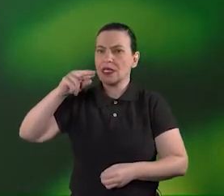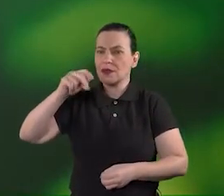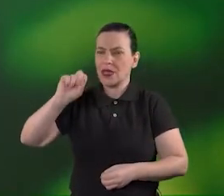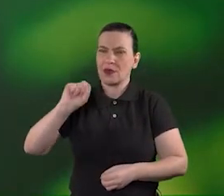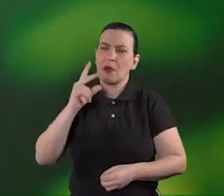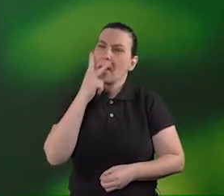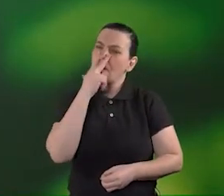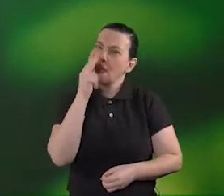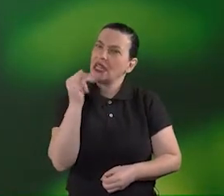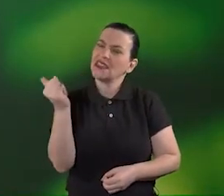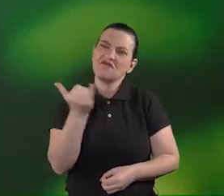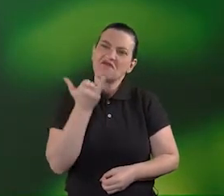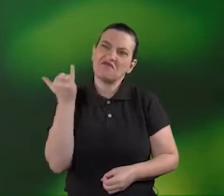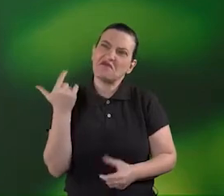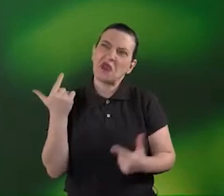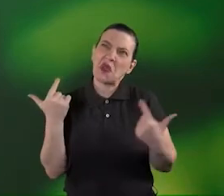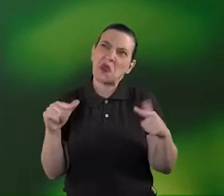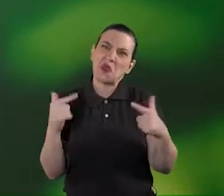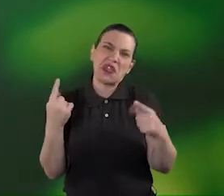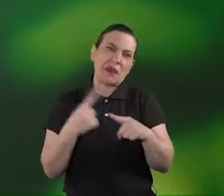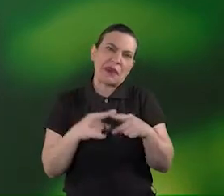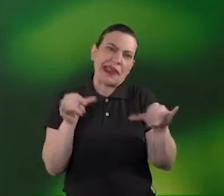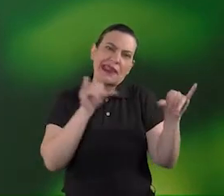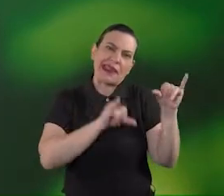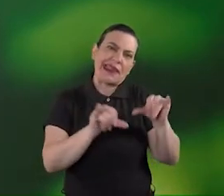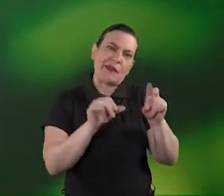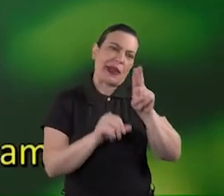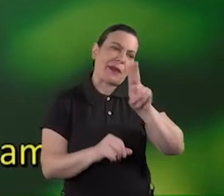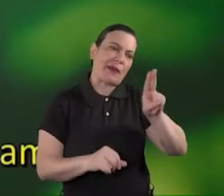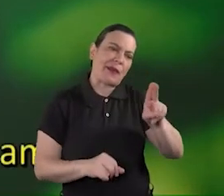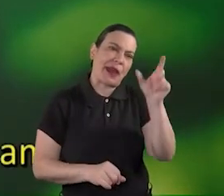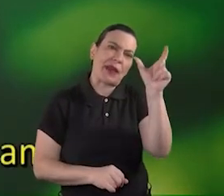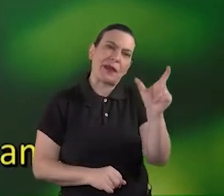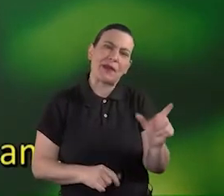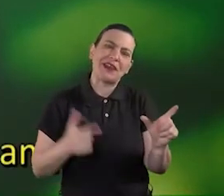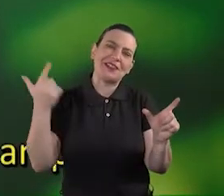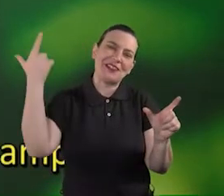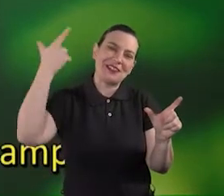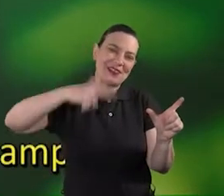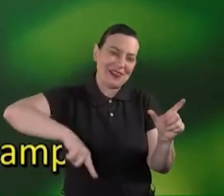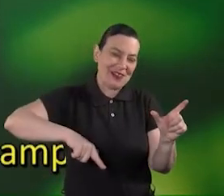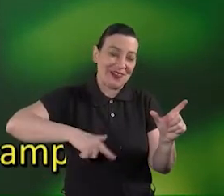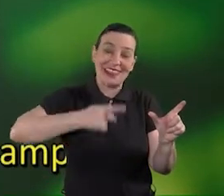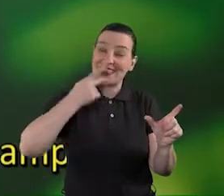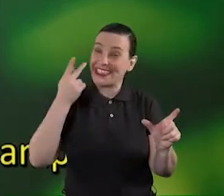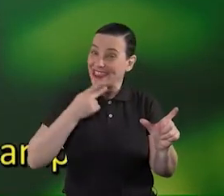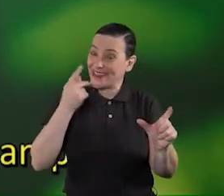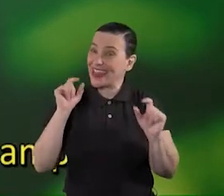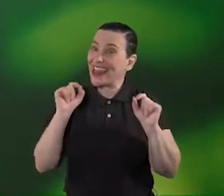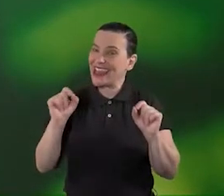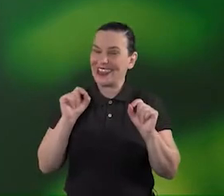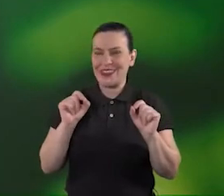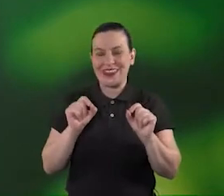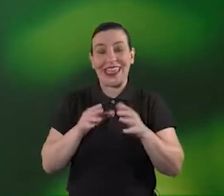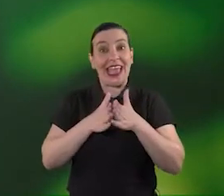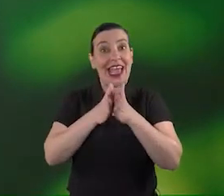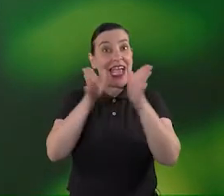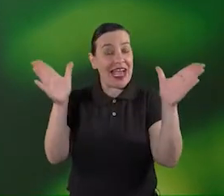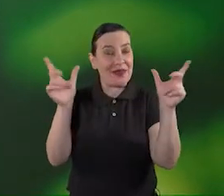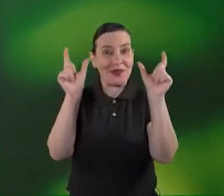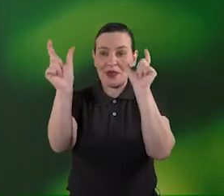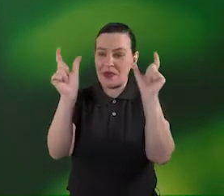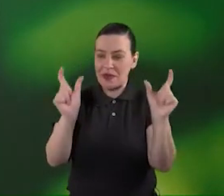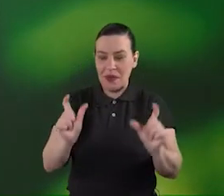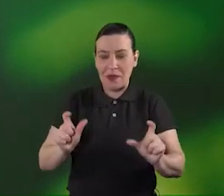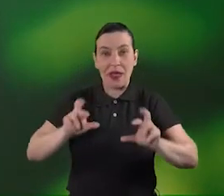parecer sem importância talvez por ser química pois aqui estamos de novo embora eu esteja falando em termos muito amplos essas